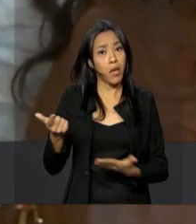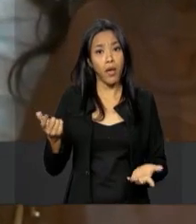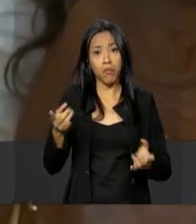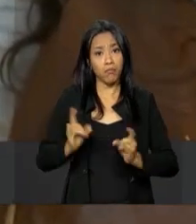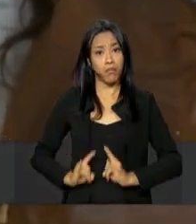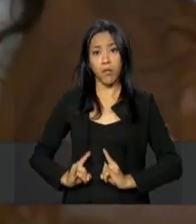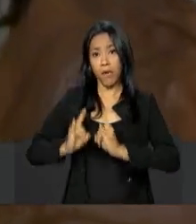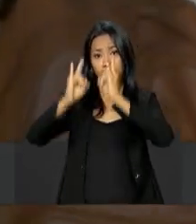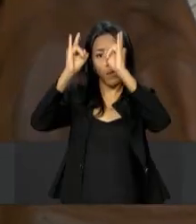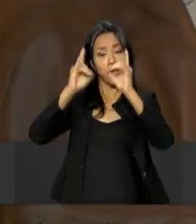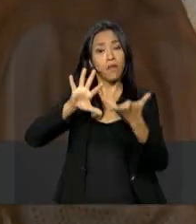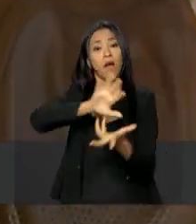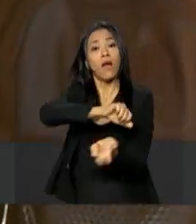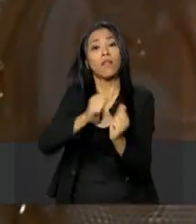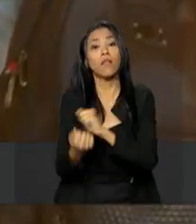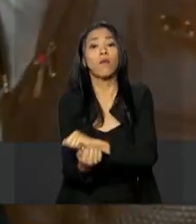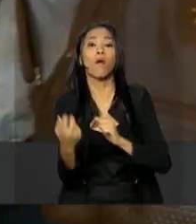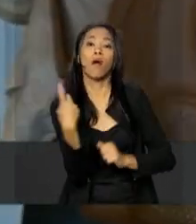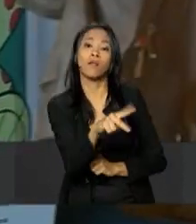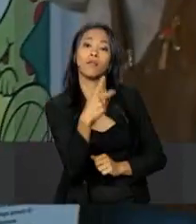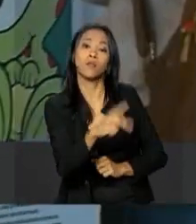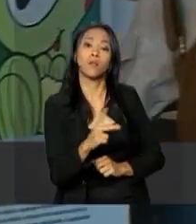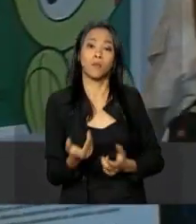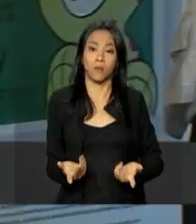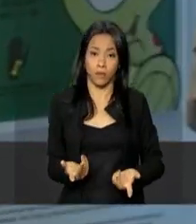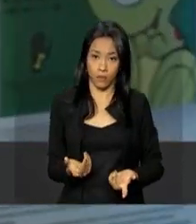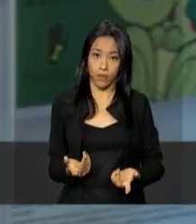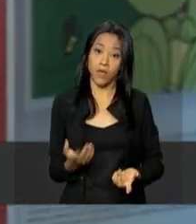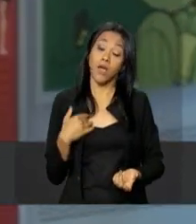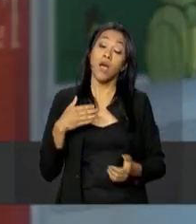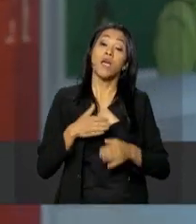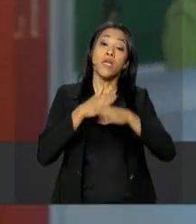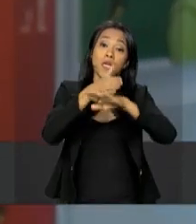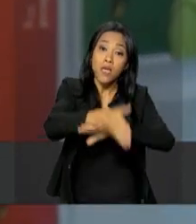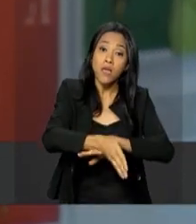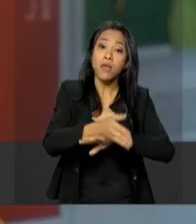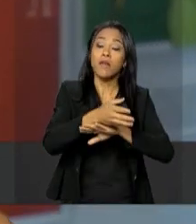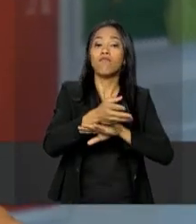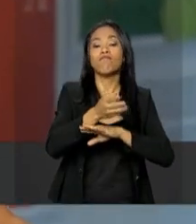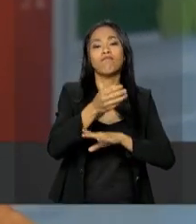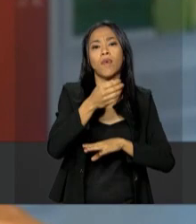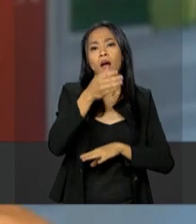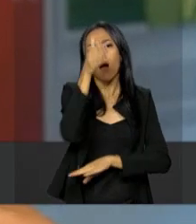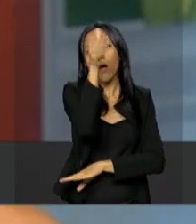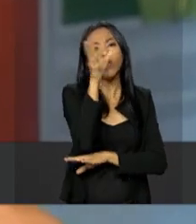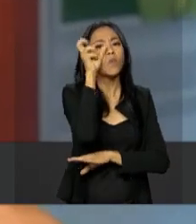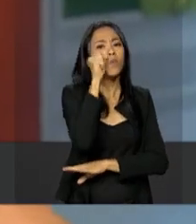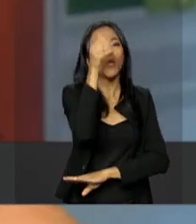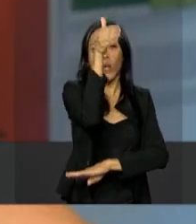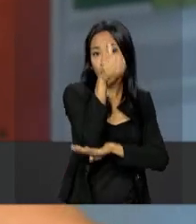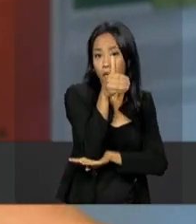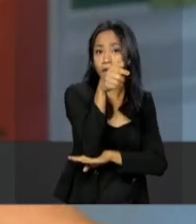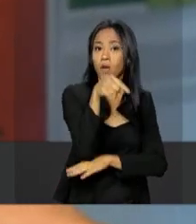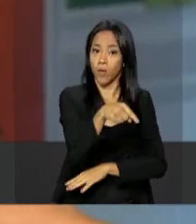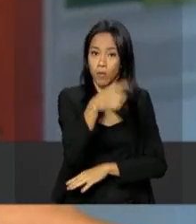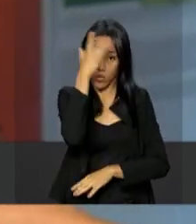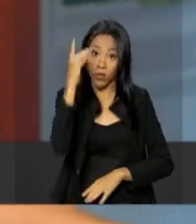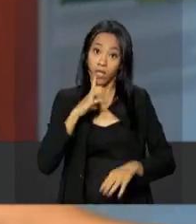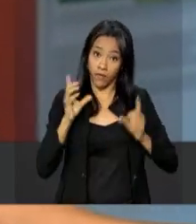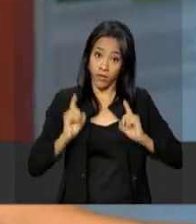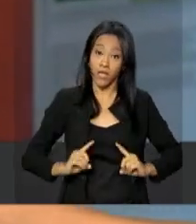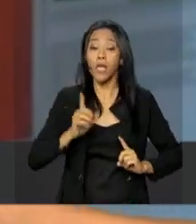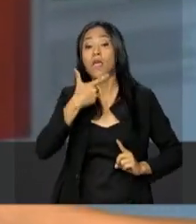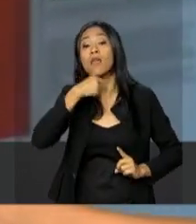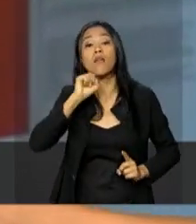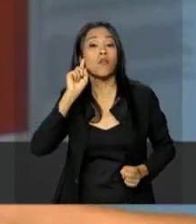adequado às suas necessidades. Se hospedar em hotel, que seja possível a quem é surdo, a